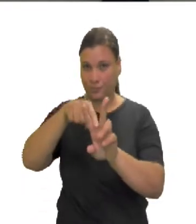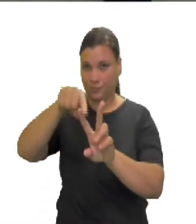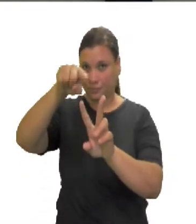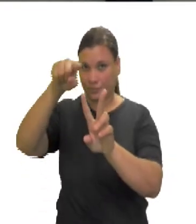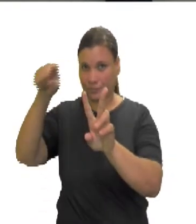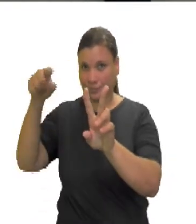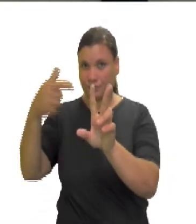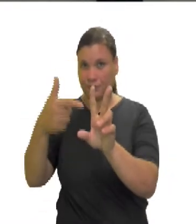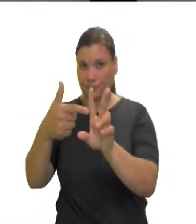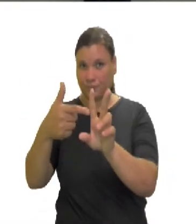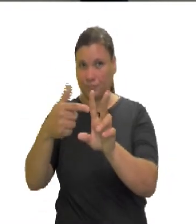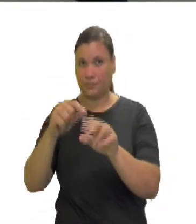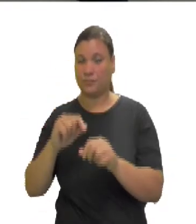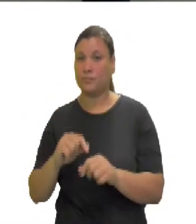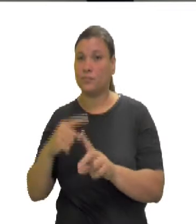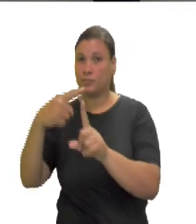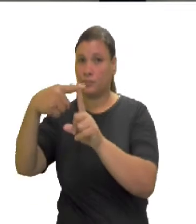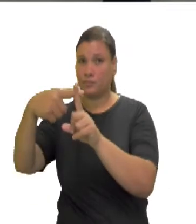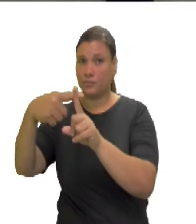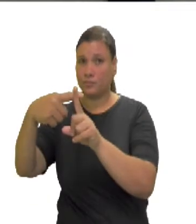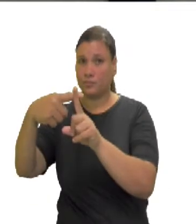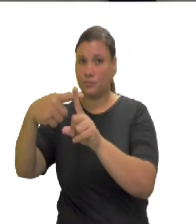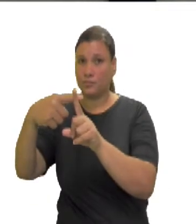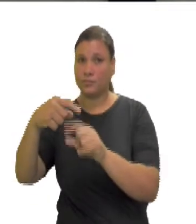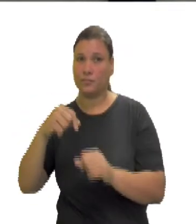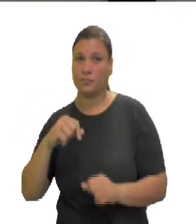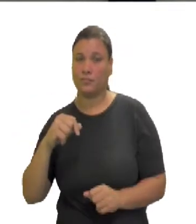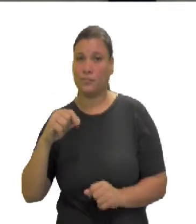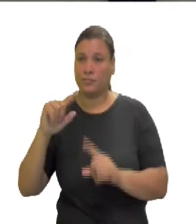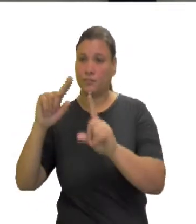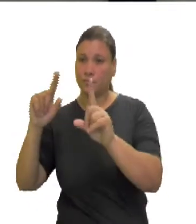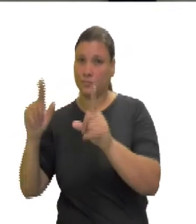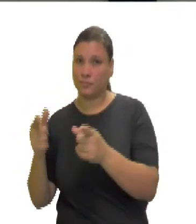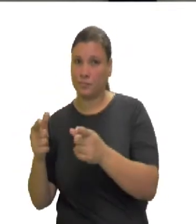mais o quadrado do segundo termo.